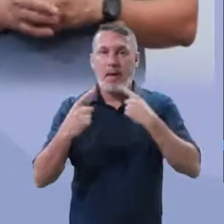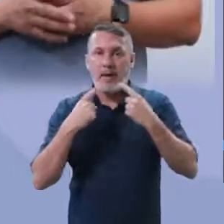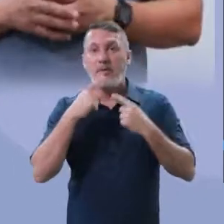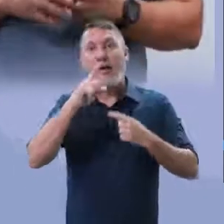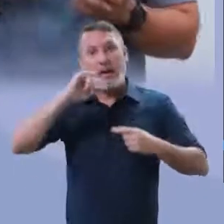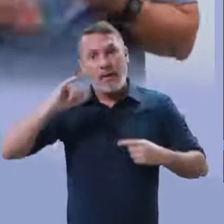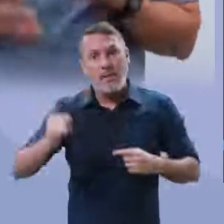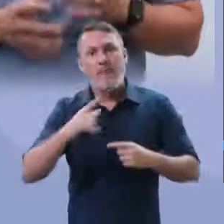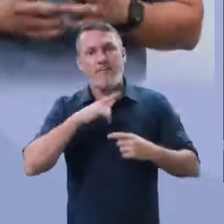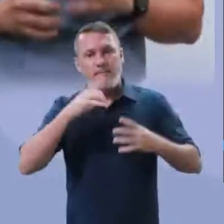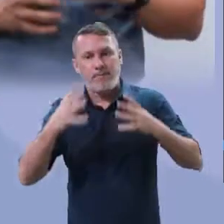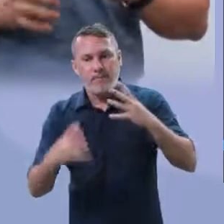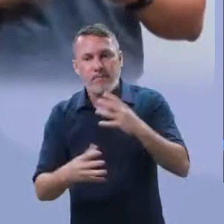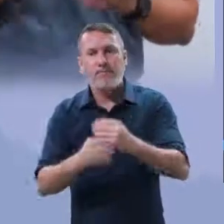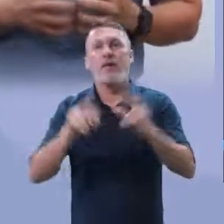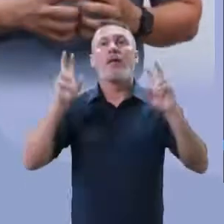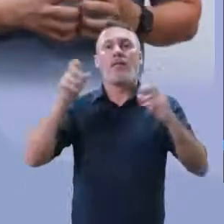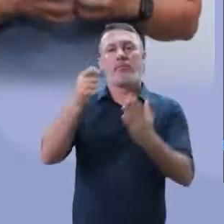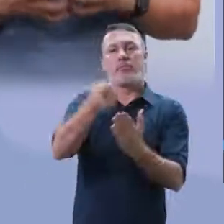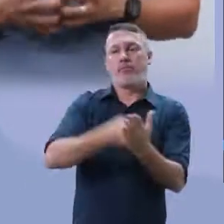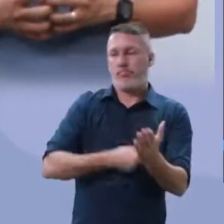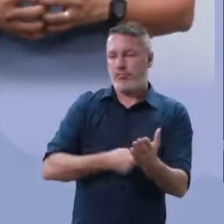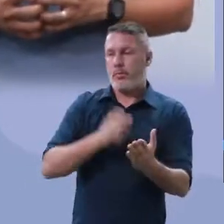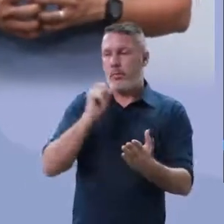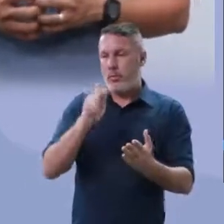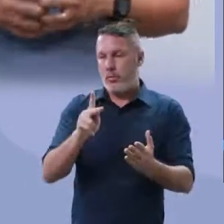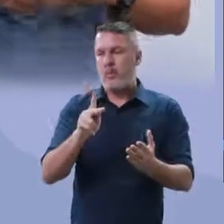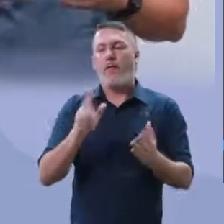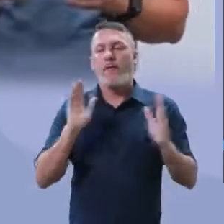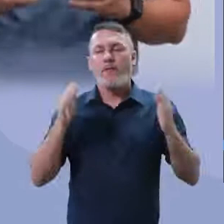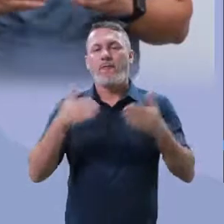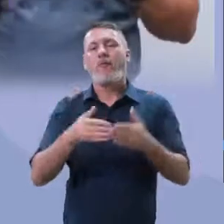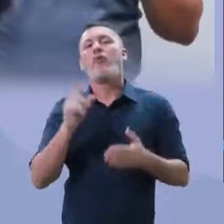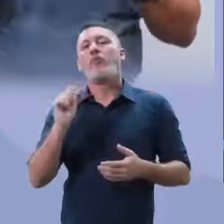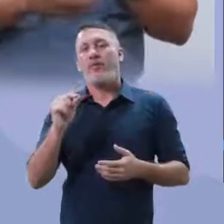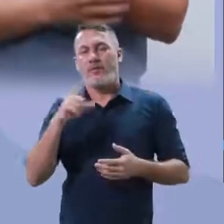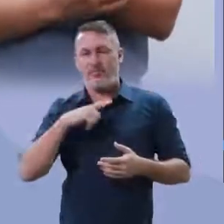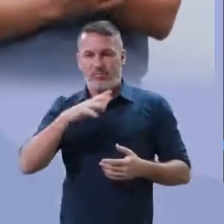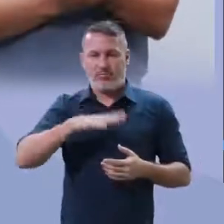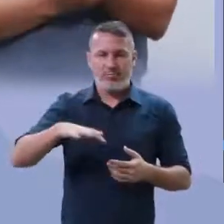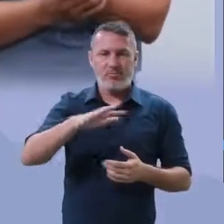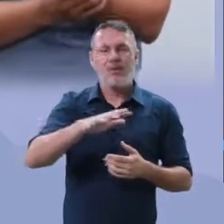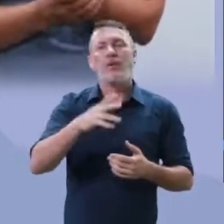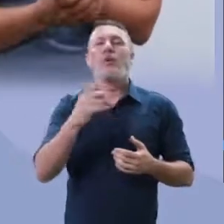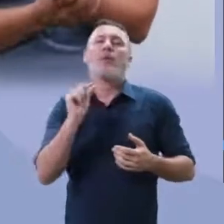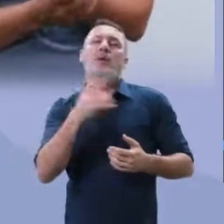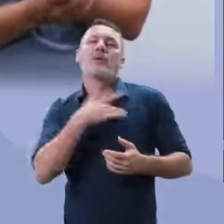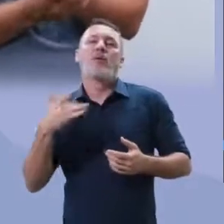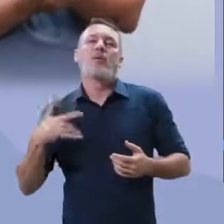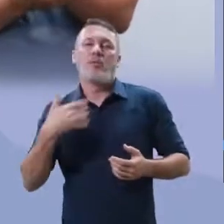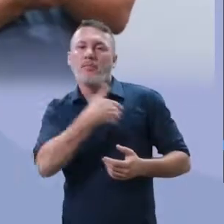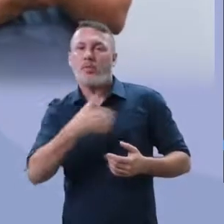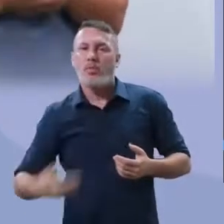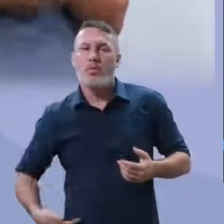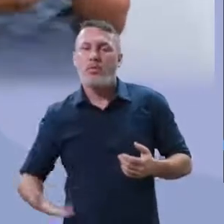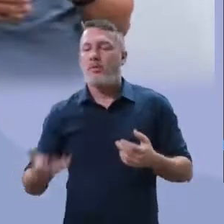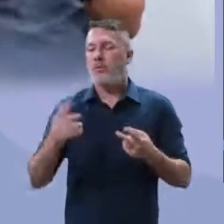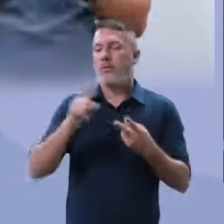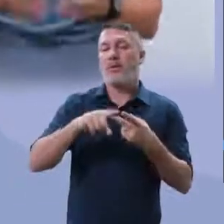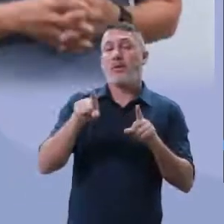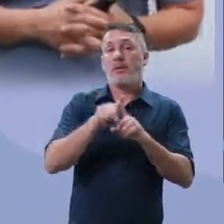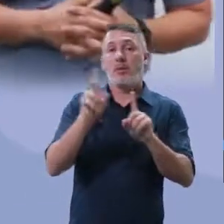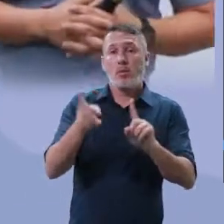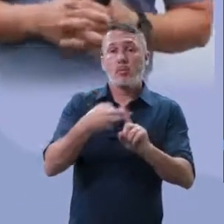pode também buscar-se um tema redacional voltado para a valorização da saúde pública, a questão